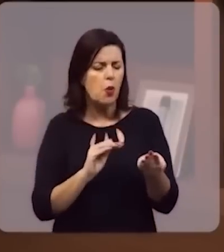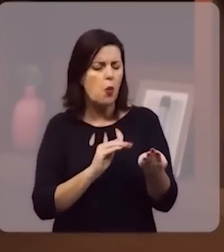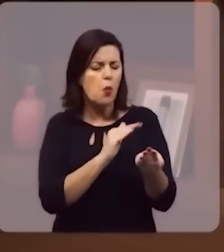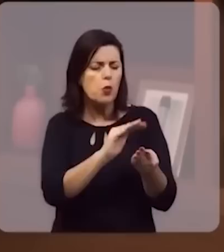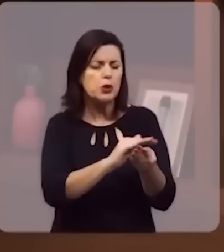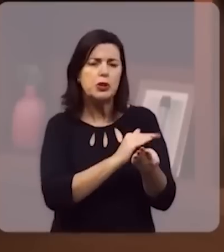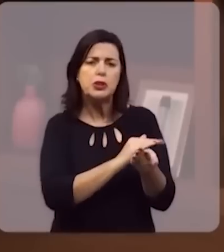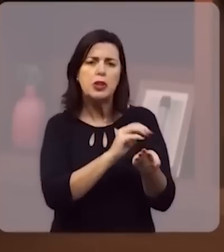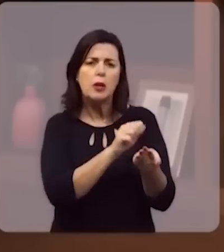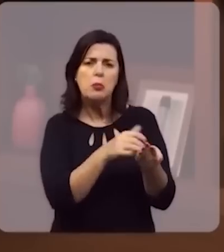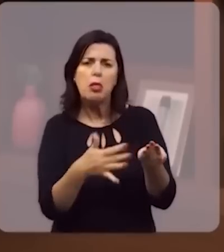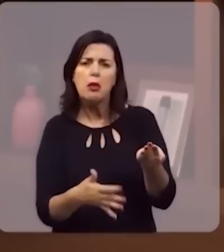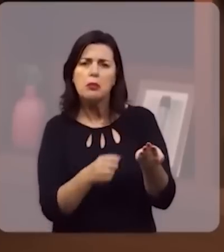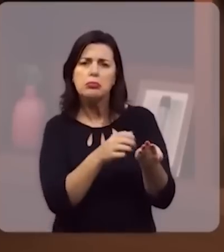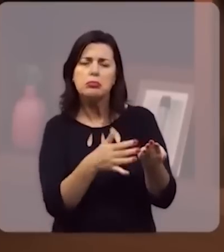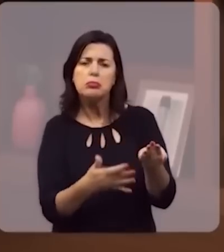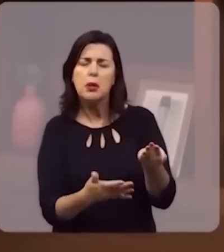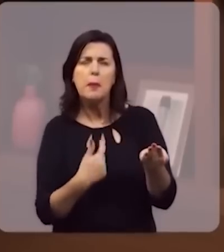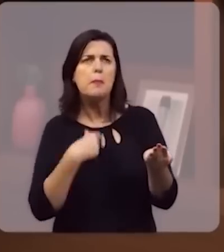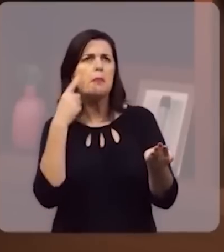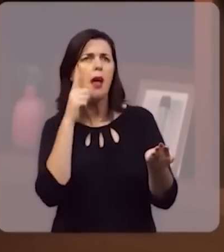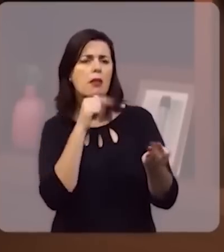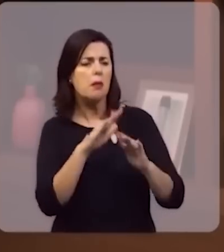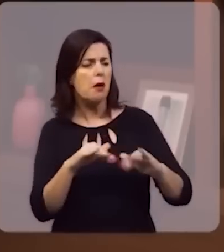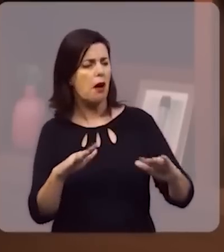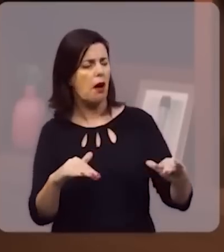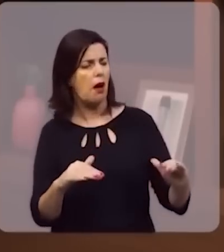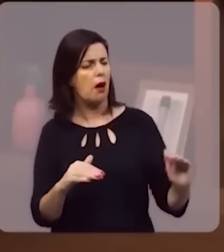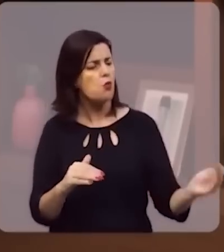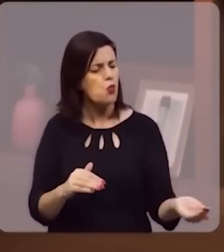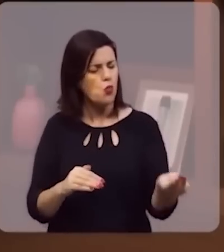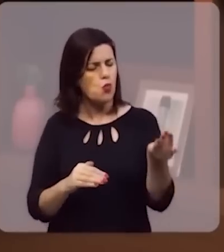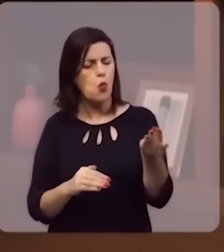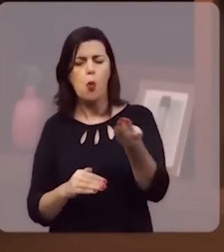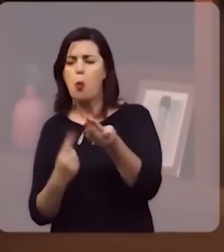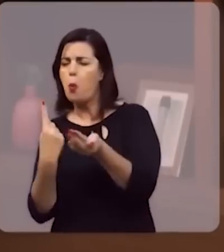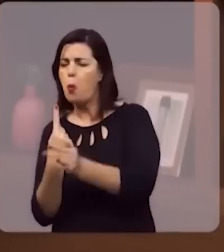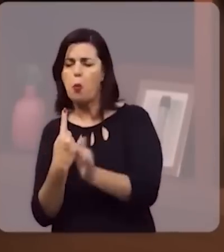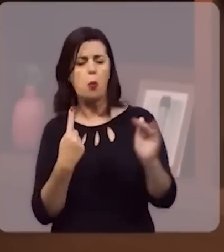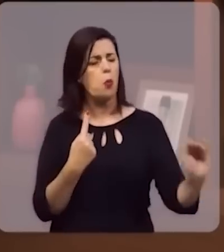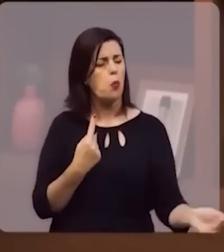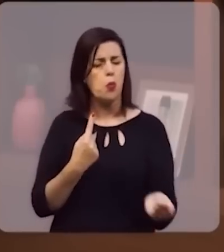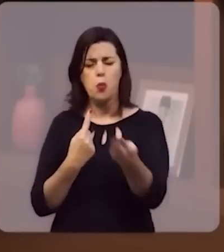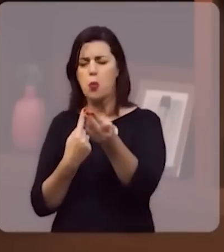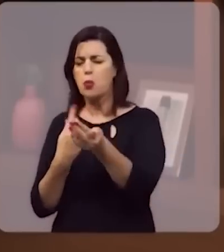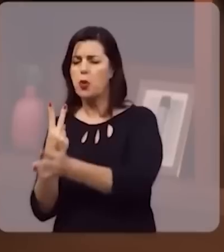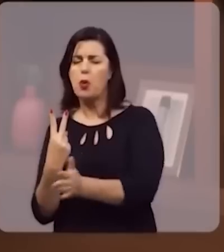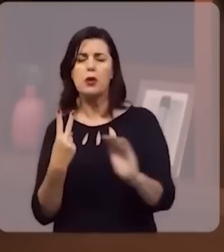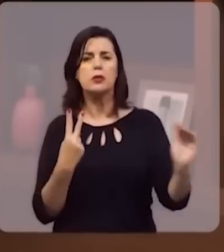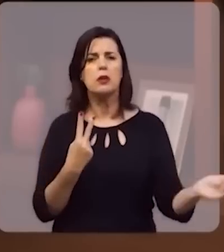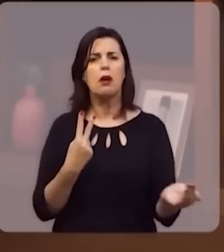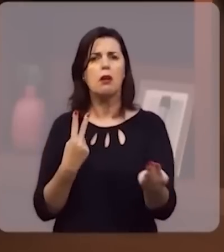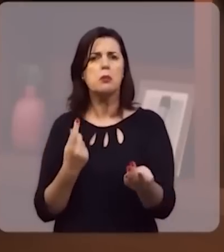Pense comigo no Pacífico, no Atlântico, no Índico, no Mediterrâneo, nos mares, nos rios, nas fontes. Vá